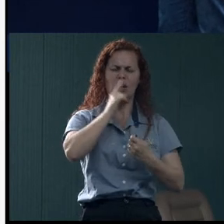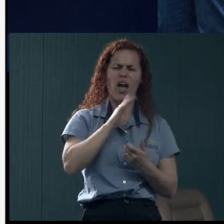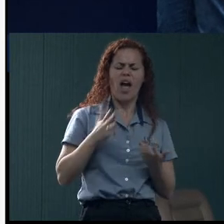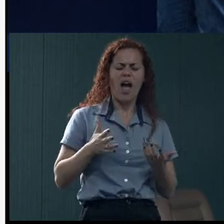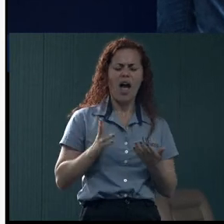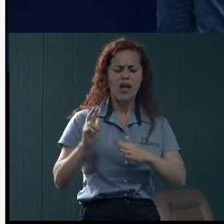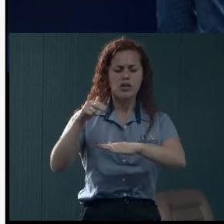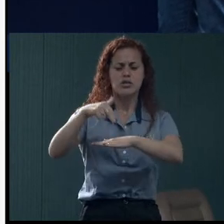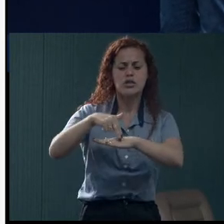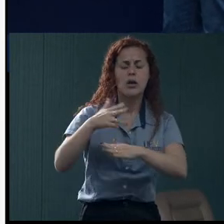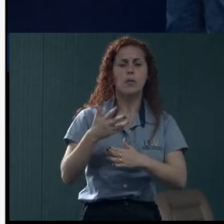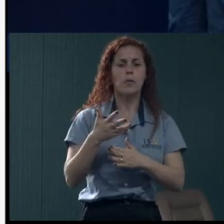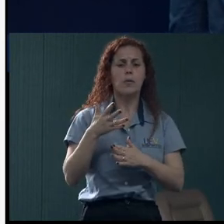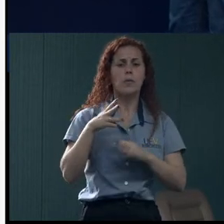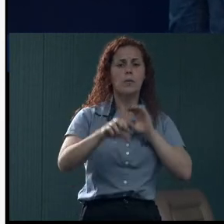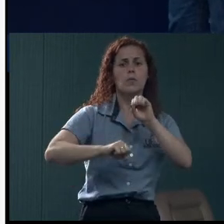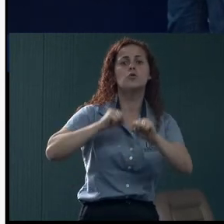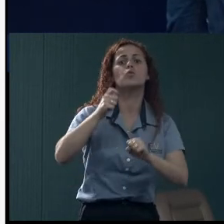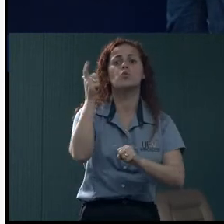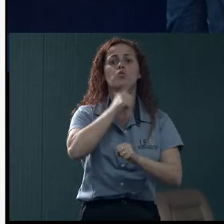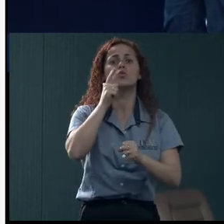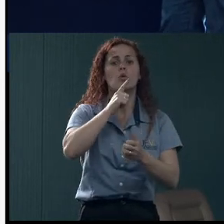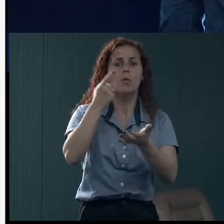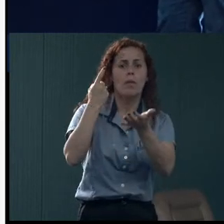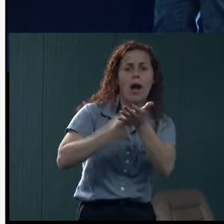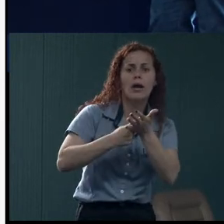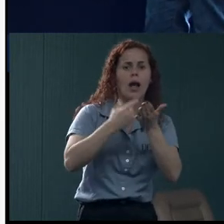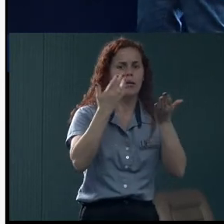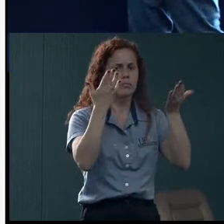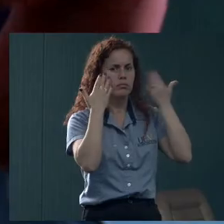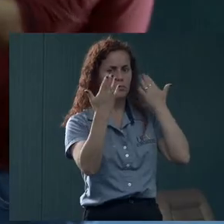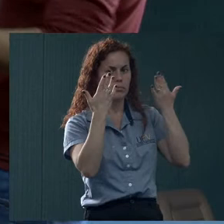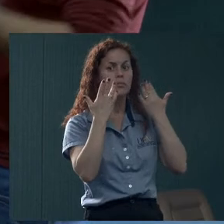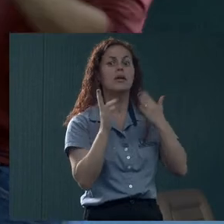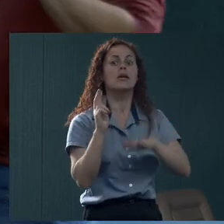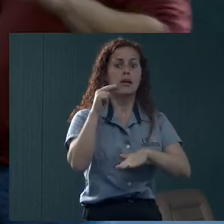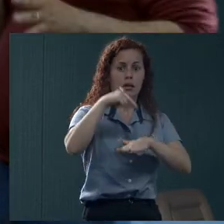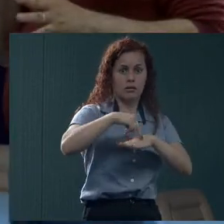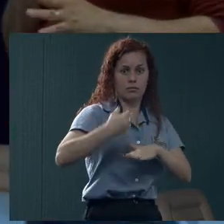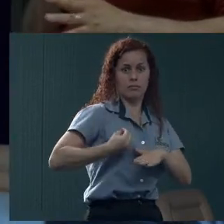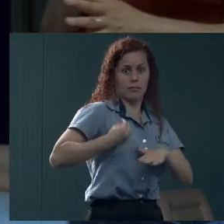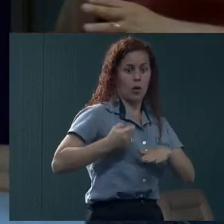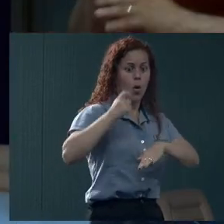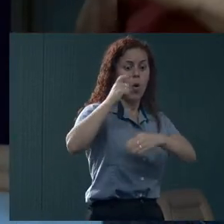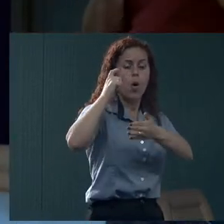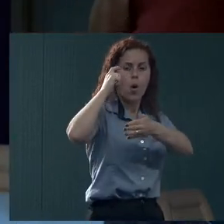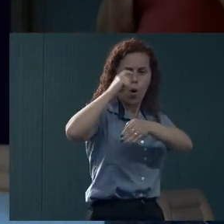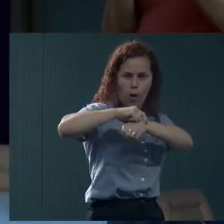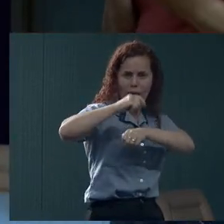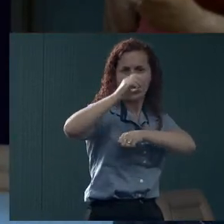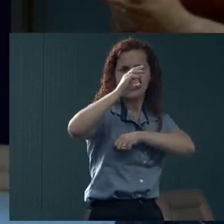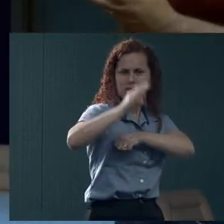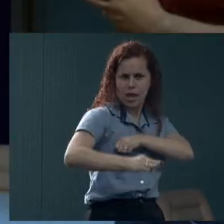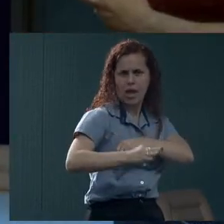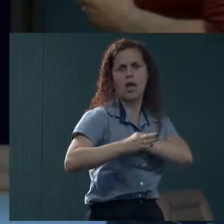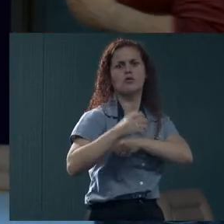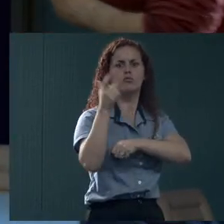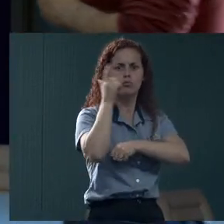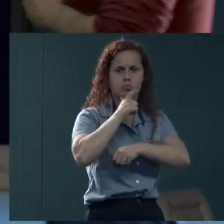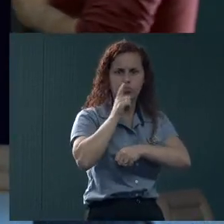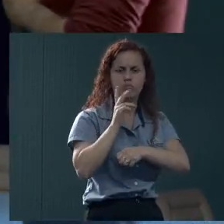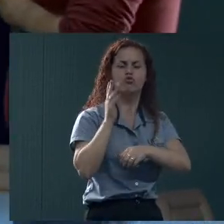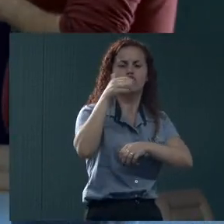não, ele chegou, buscou, conseguiu marcar a consulta com o psicólogo, ele tem que comparecer no dia e no horário agendado. Então, é mais ou menos esse o